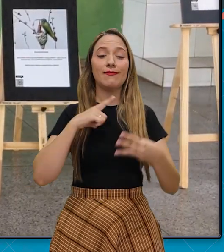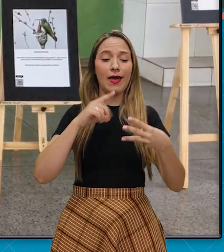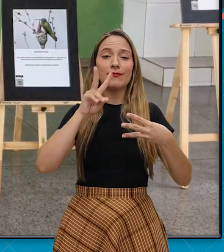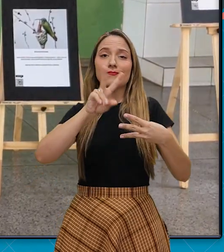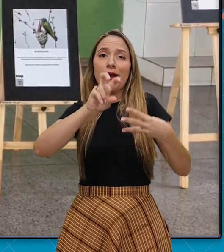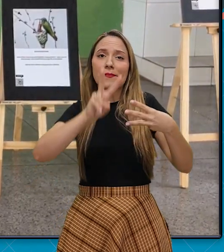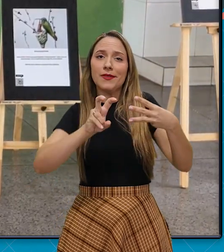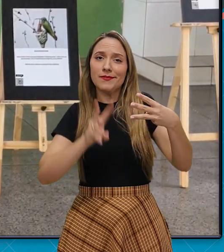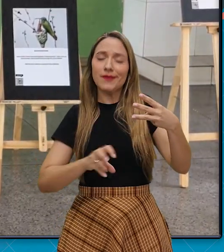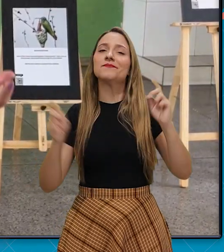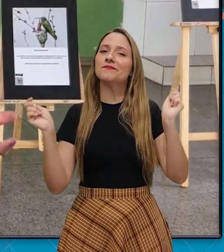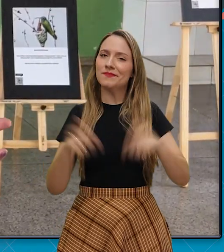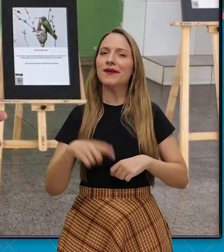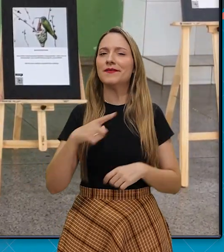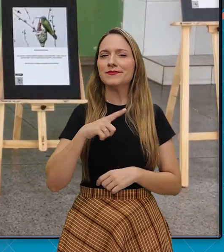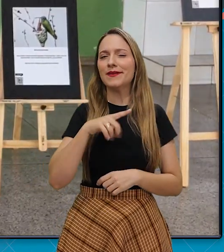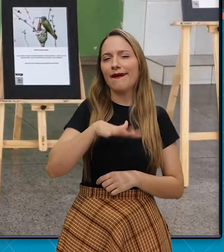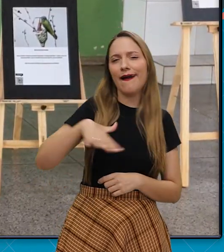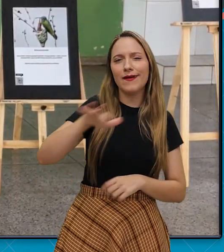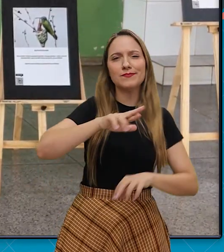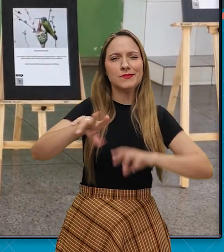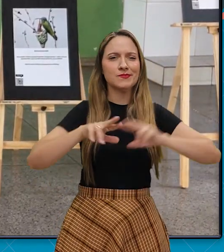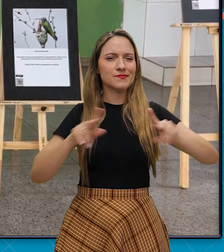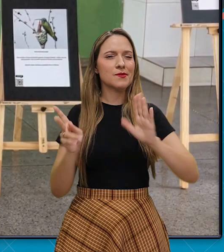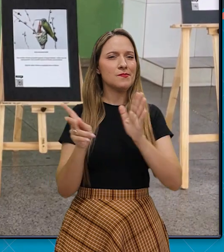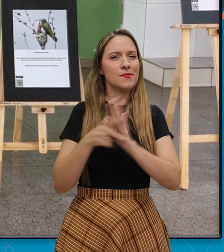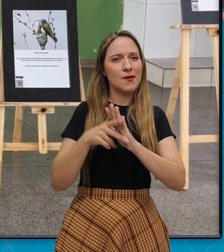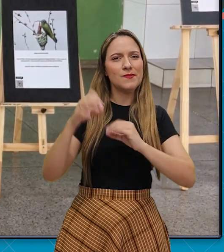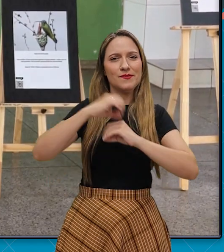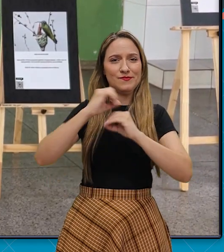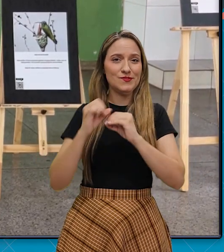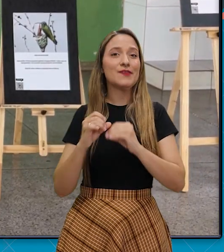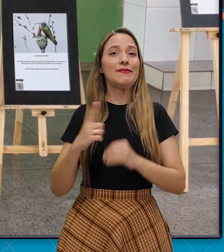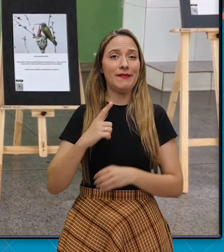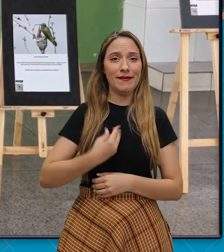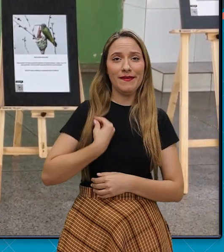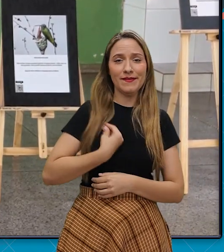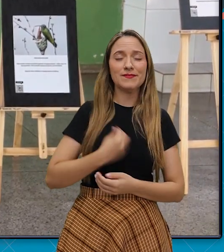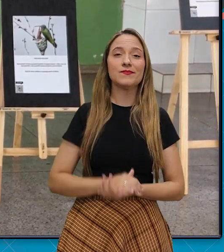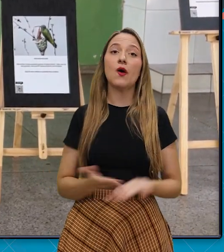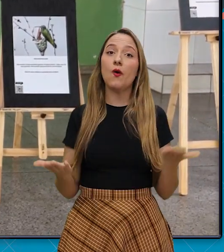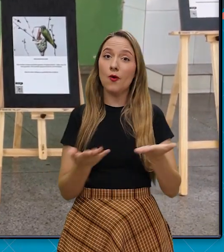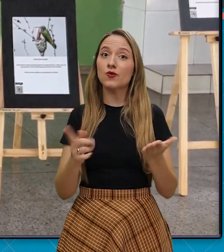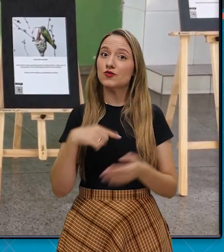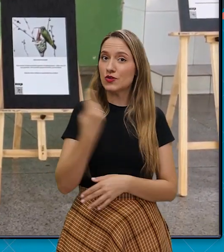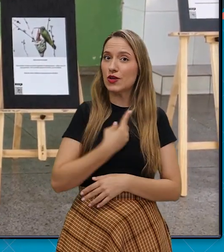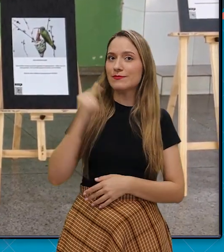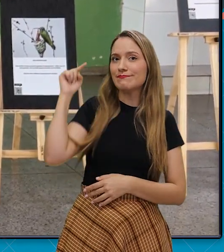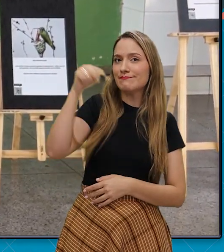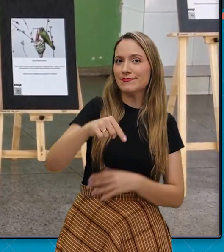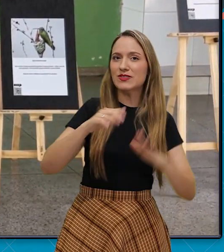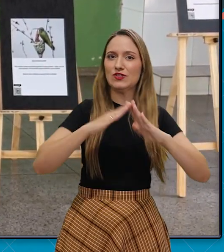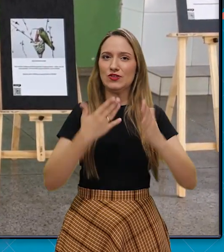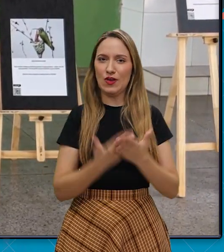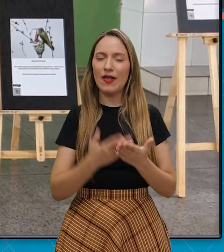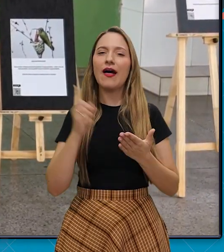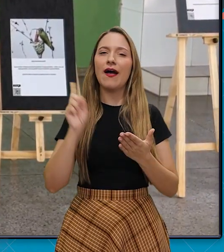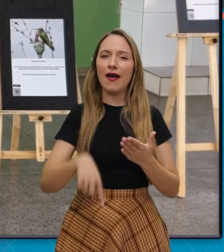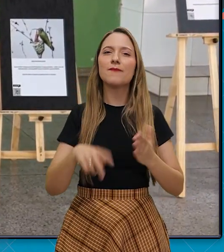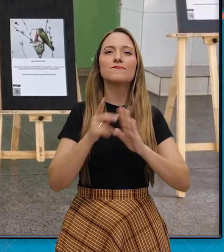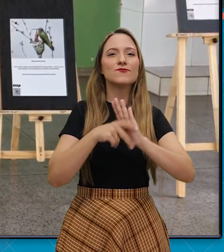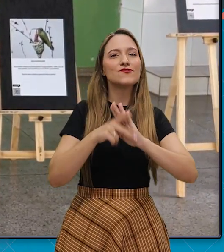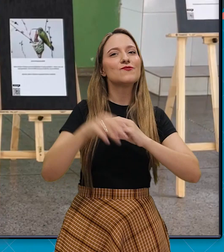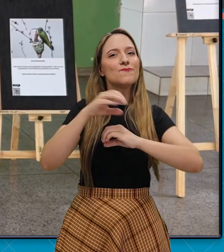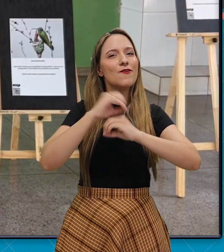temáticas que envolvem todas as áreas que a UFG trabalha. Hoje, estamos aqui na Escola Laurício com o projeto